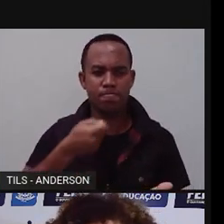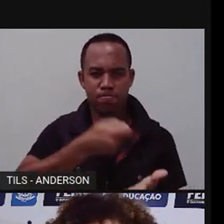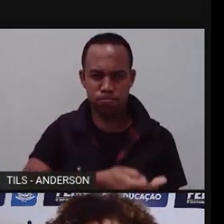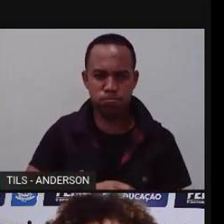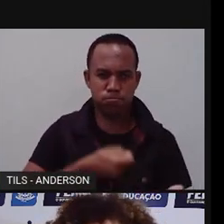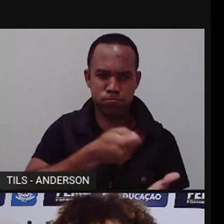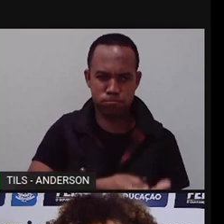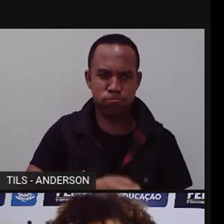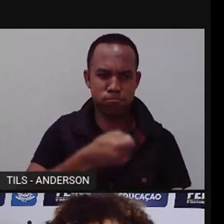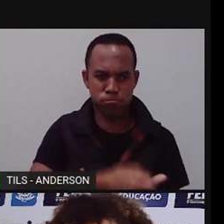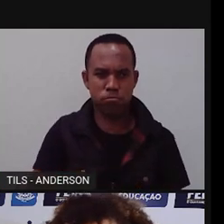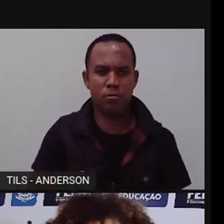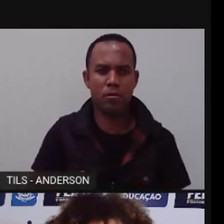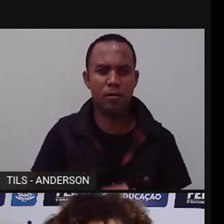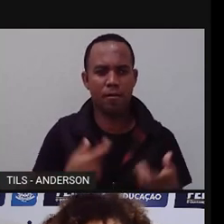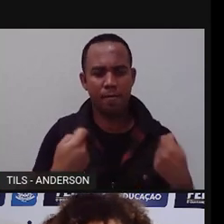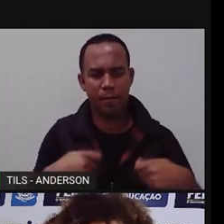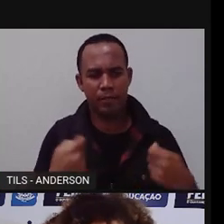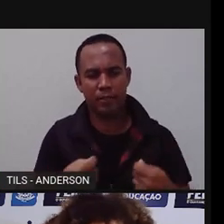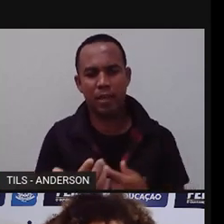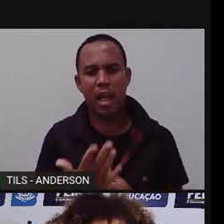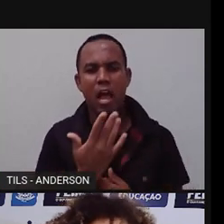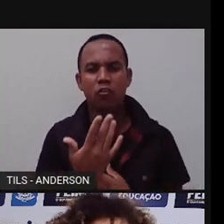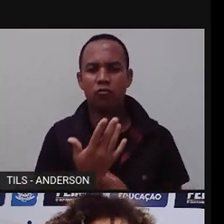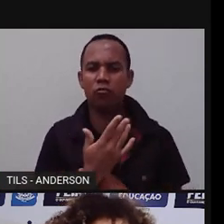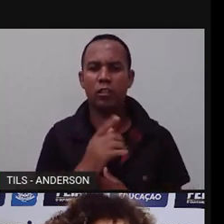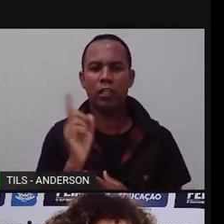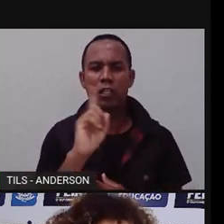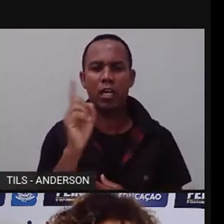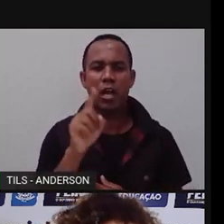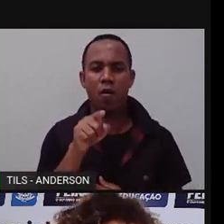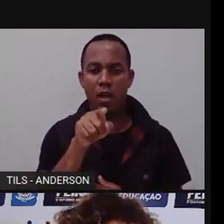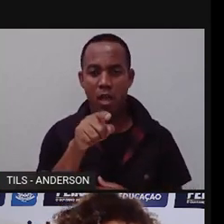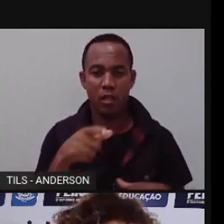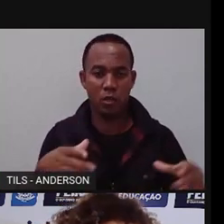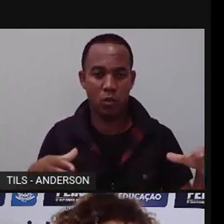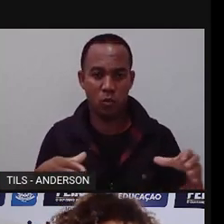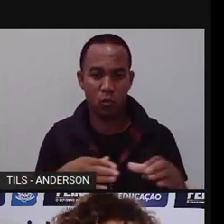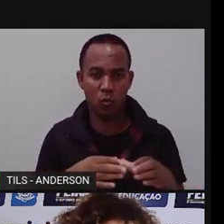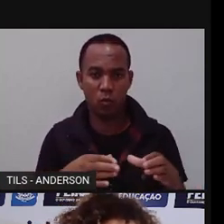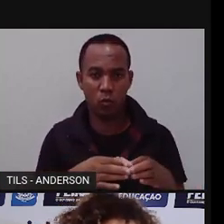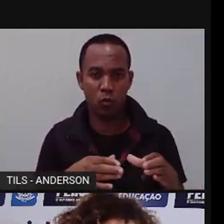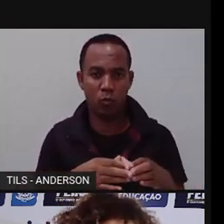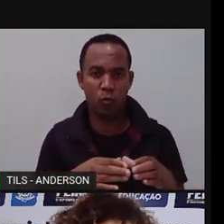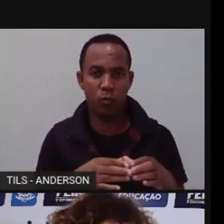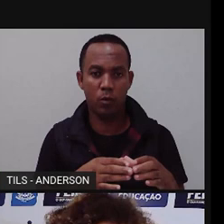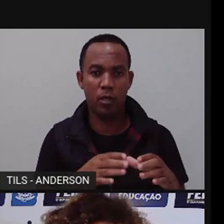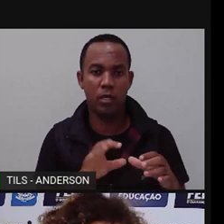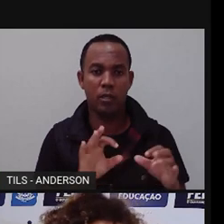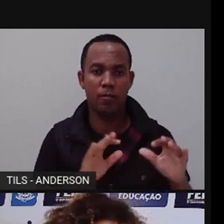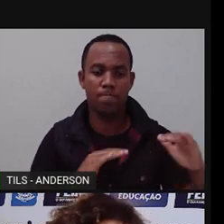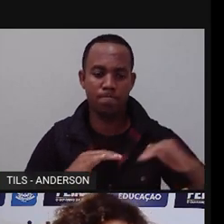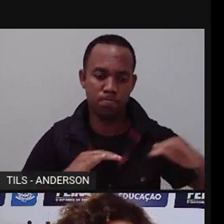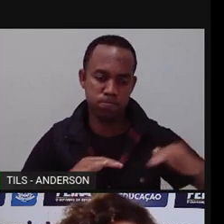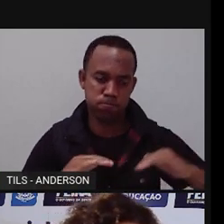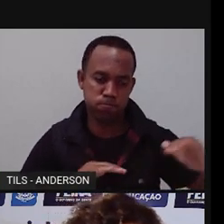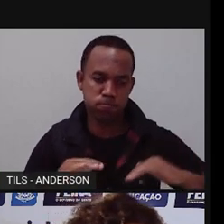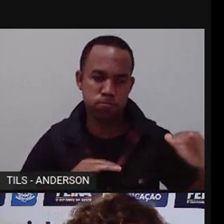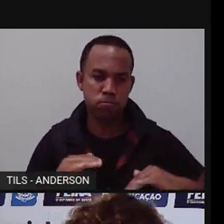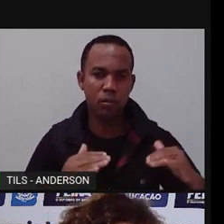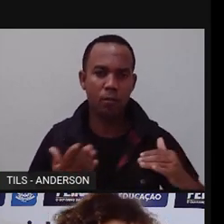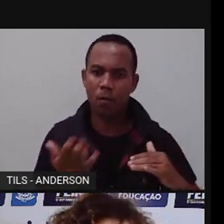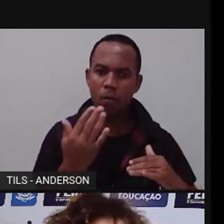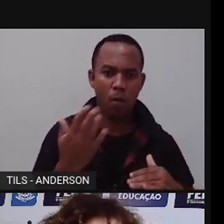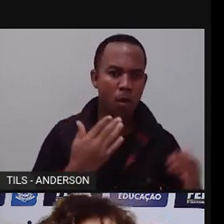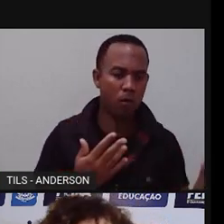Então, eles não precisavam de ajuda externa, eles se mantinham. A formação dos quilombos representou um movimento de transição da condição